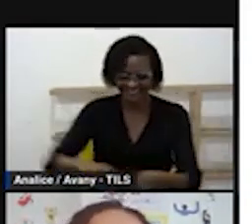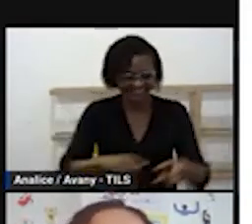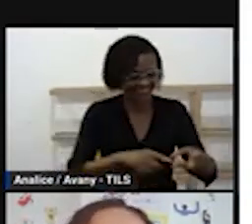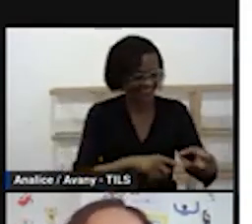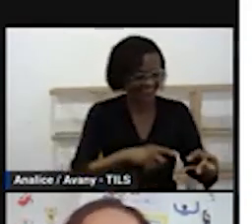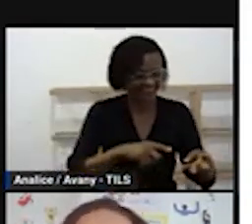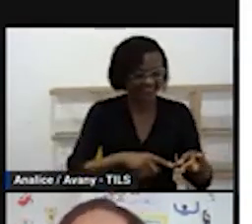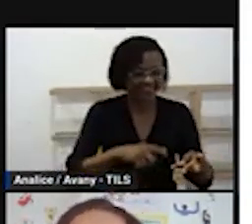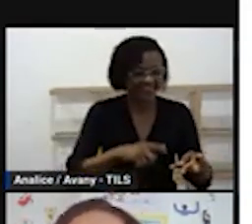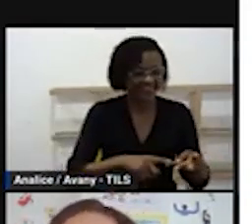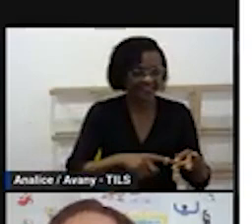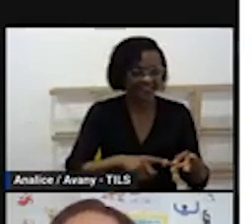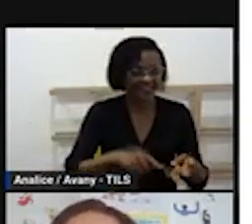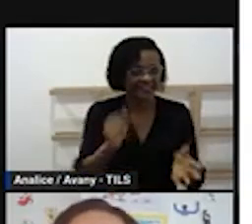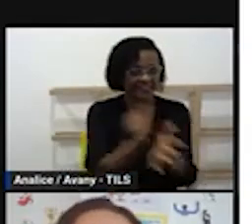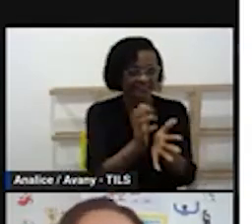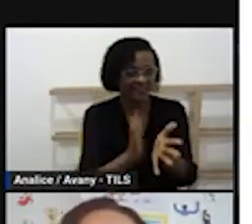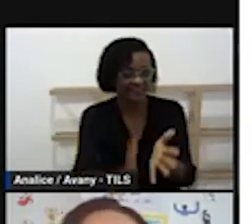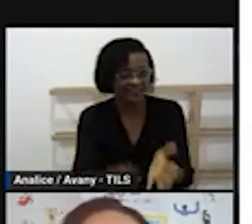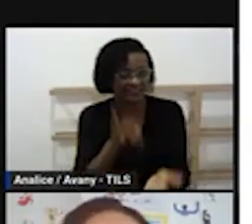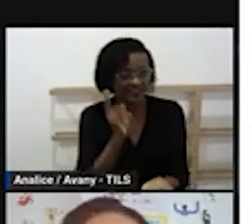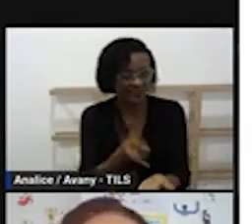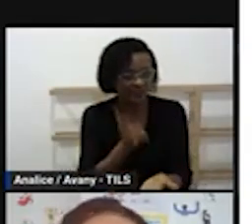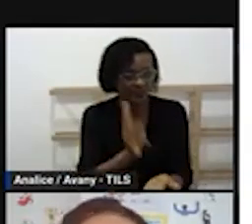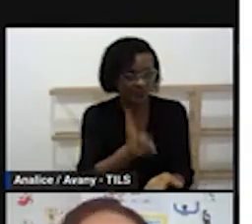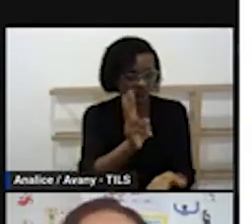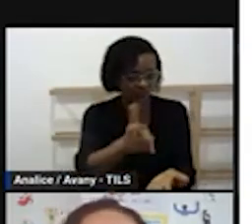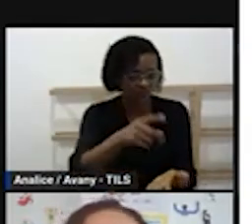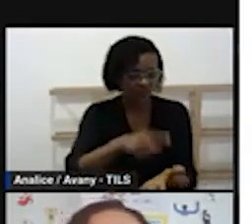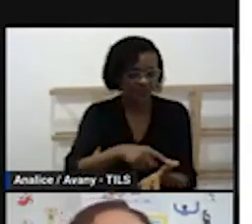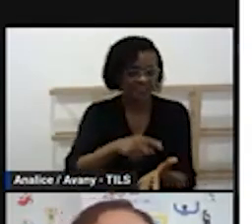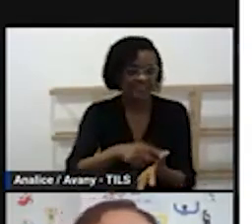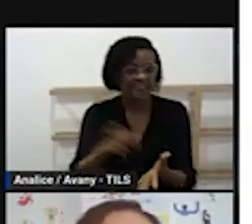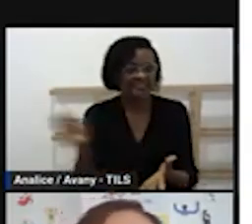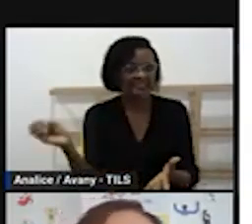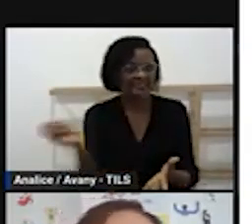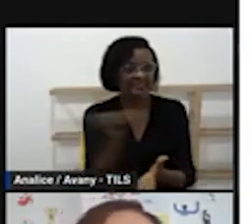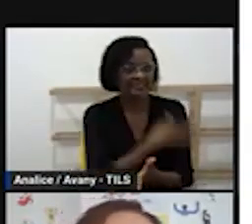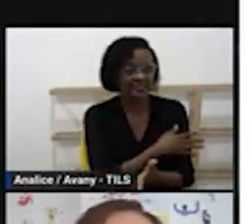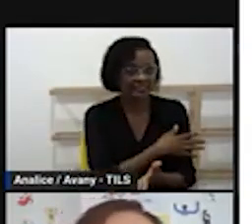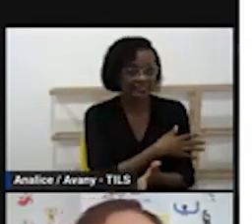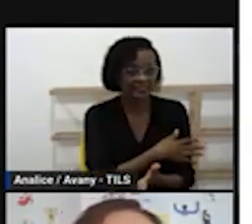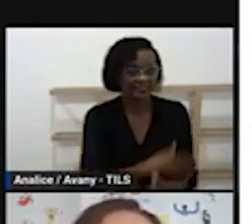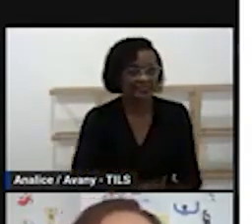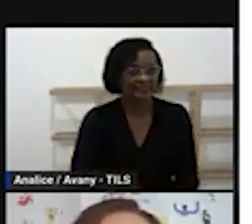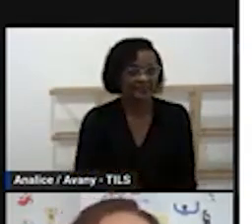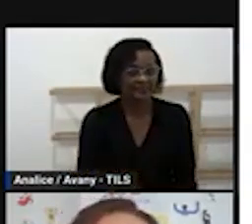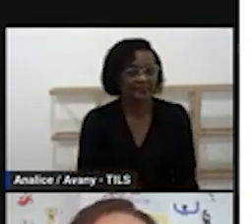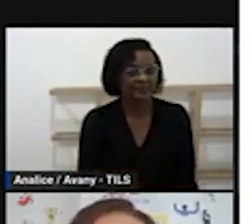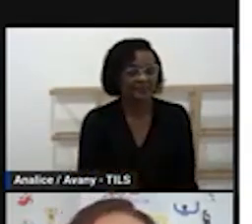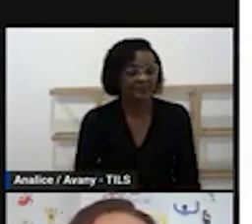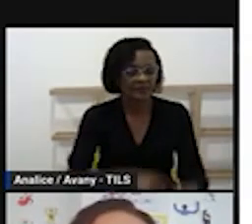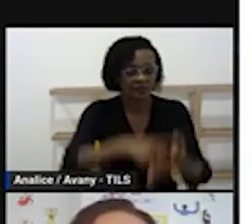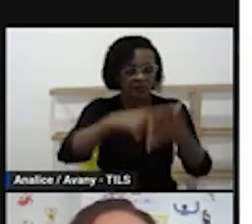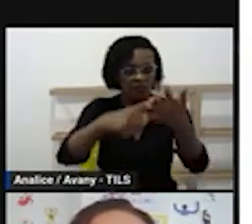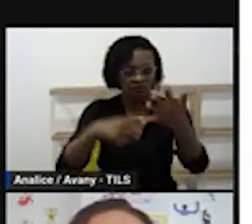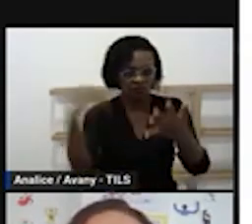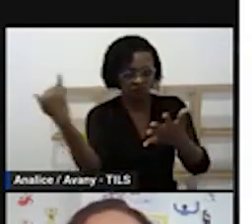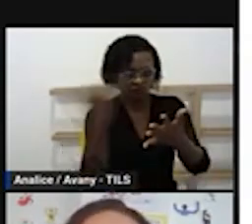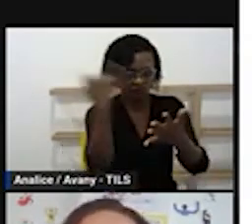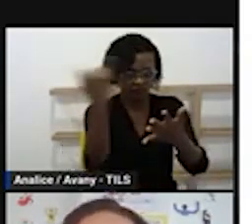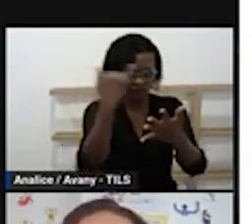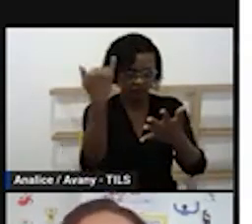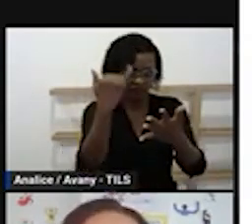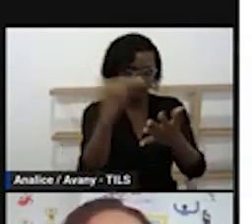e a organização para a saída então a gente pensa numa rotina que ela possa contemplar esses tempos que é tão